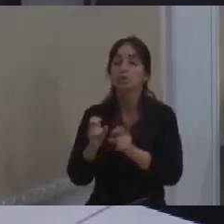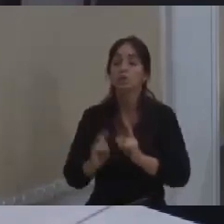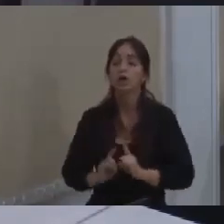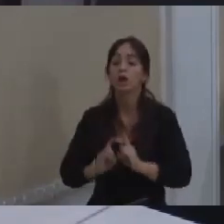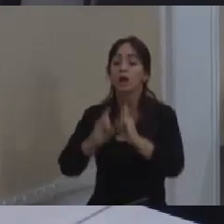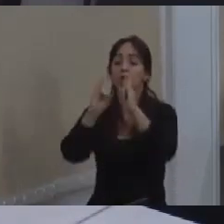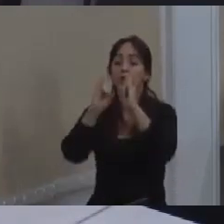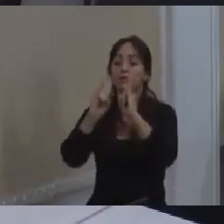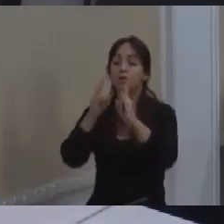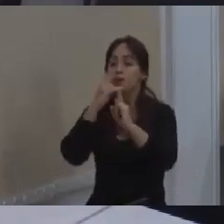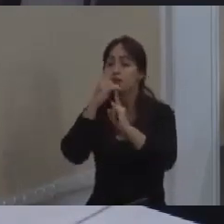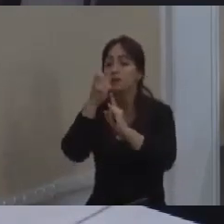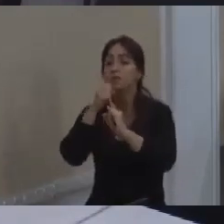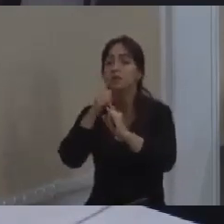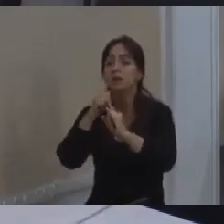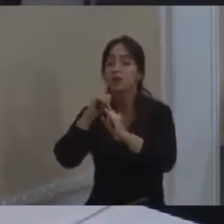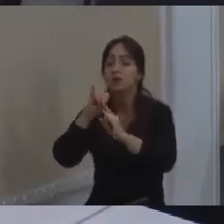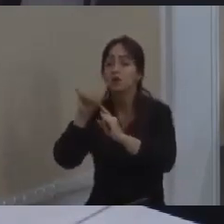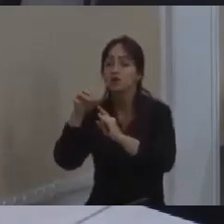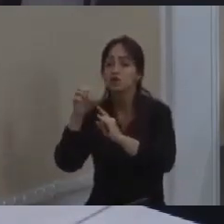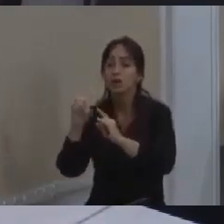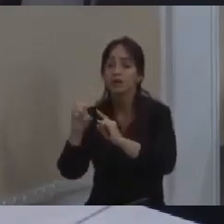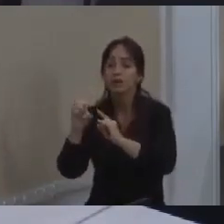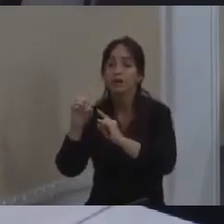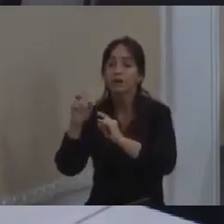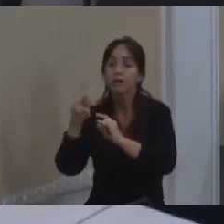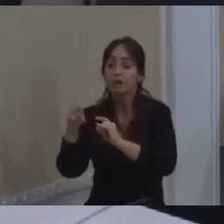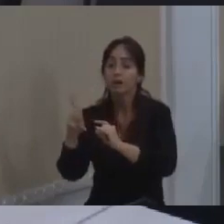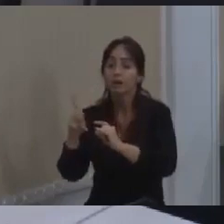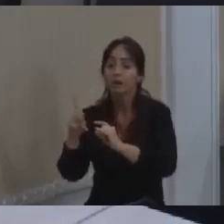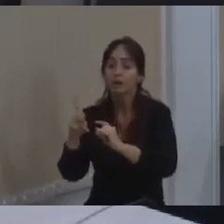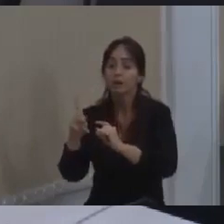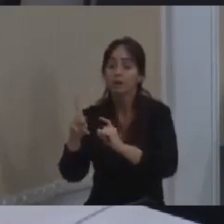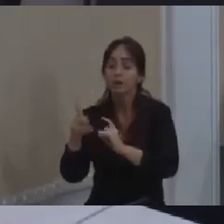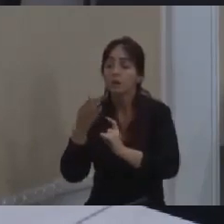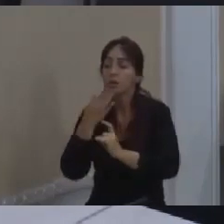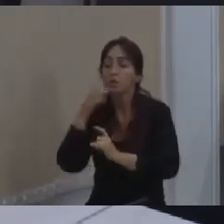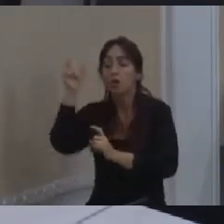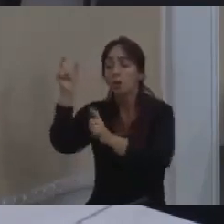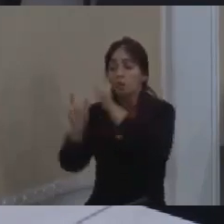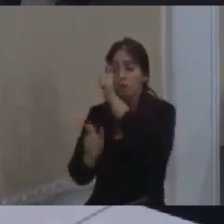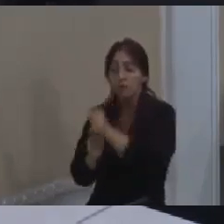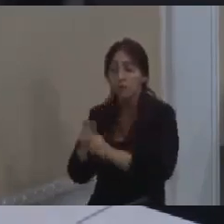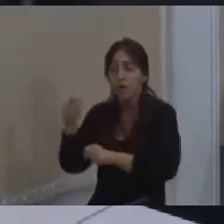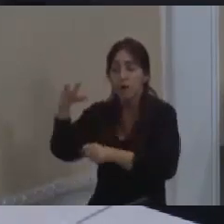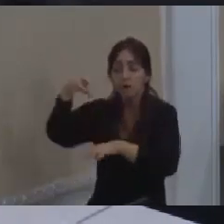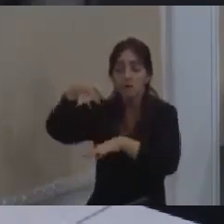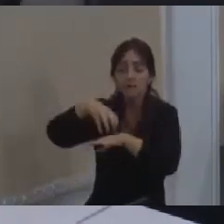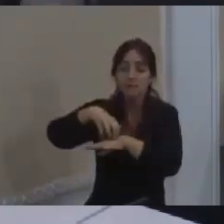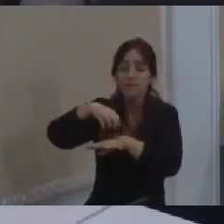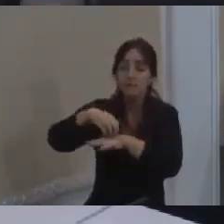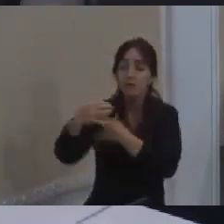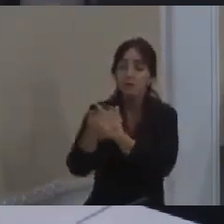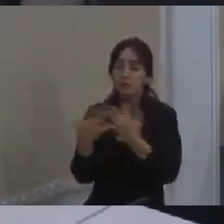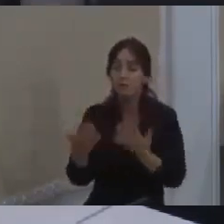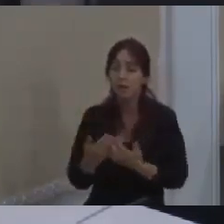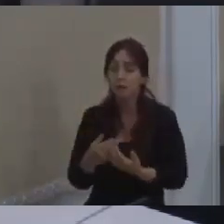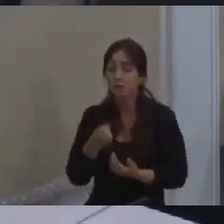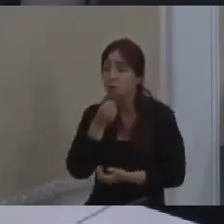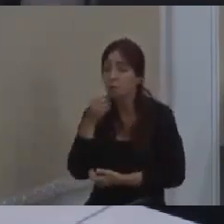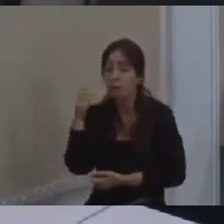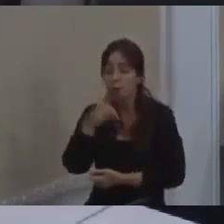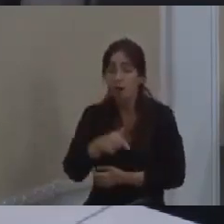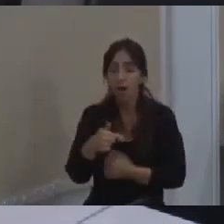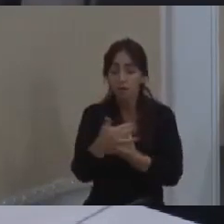JK qual que o perfil? Apartamentos pequenos, compactos, na região central da cidade. Ficou tão boa a região da